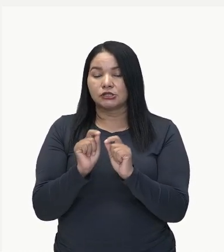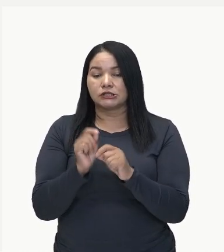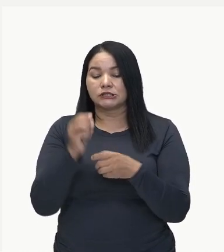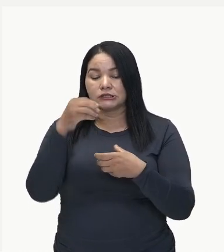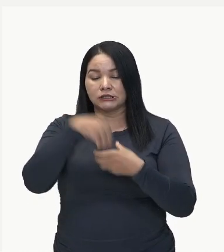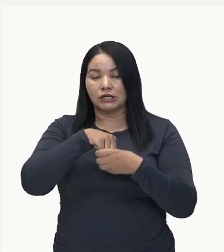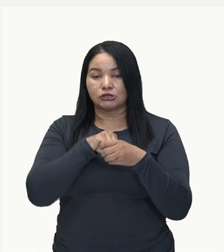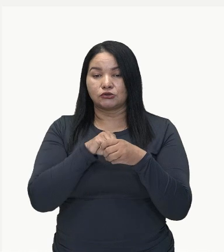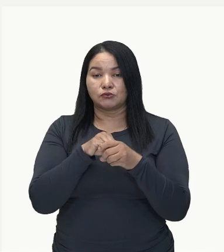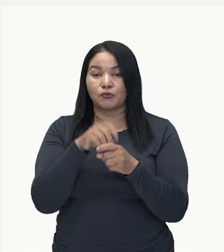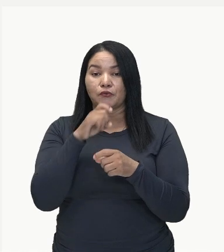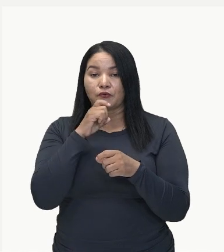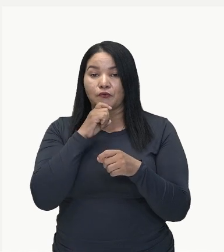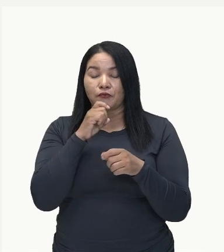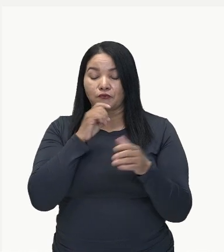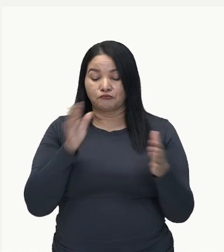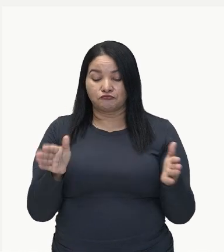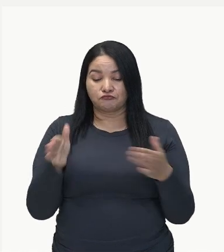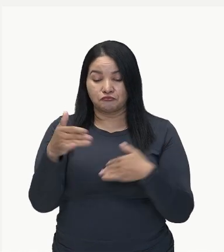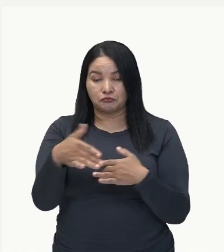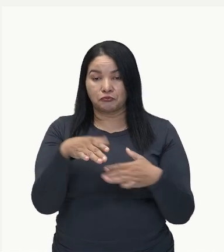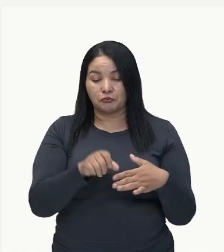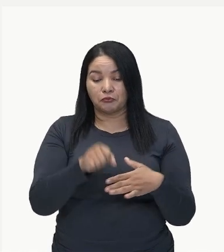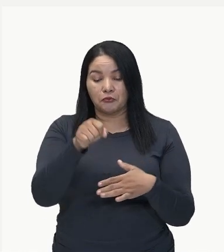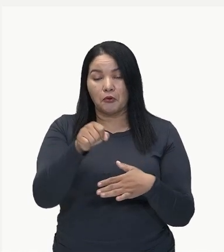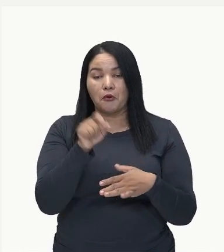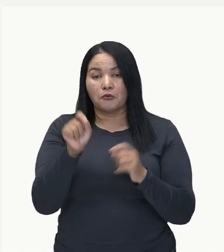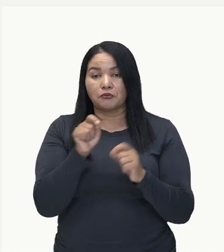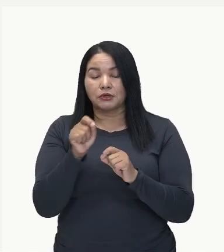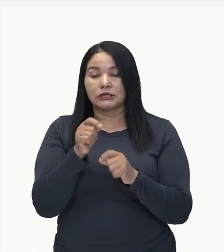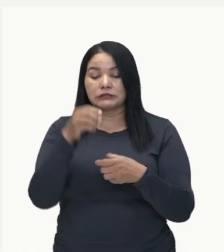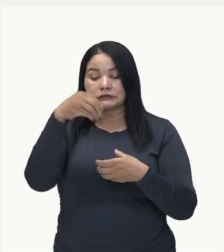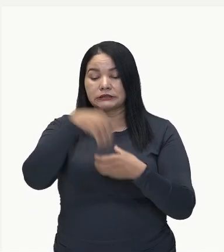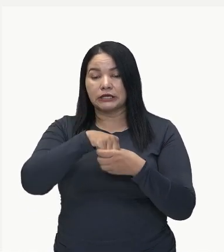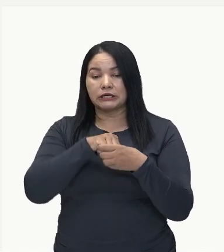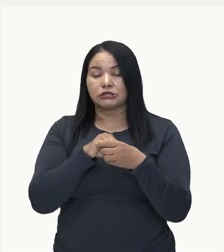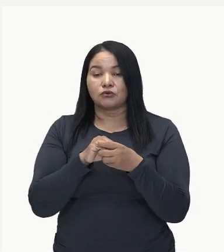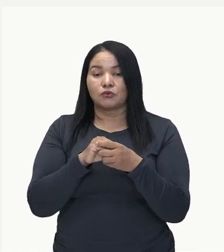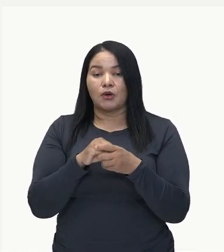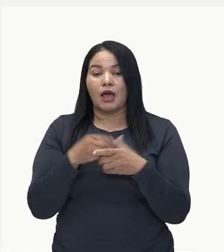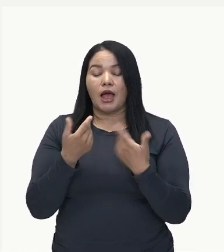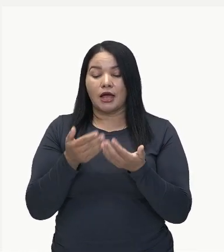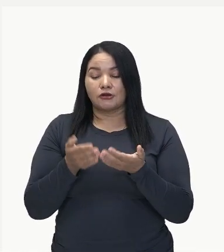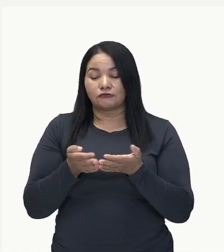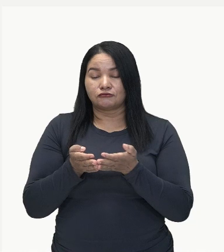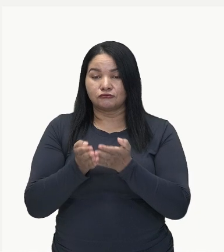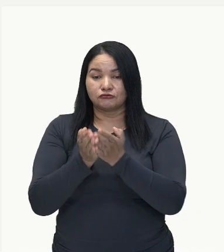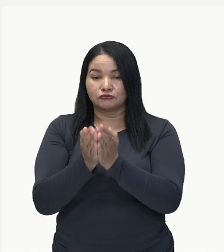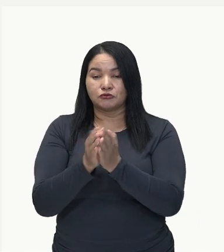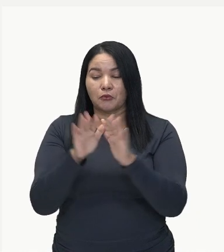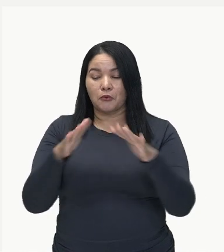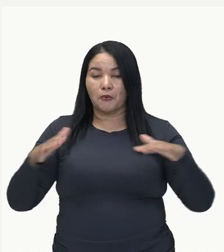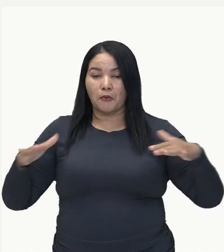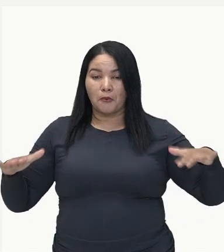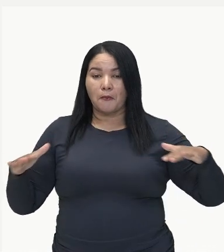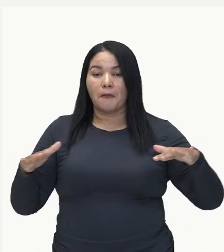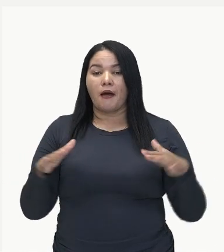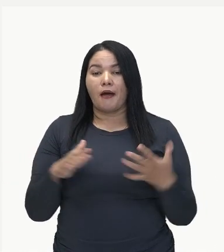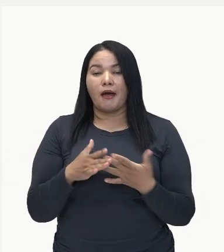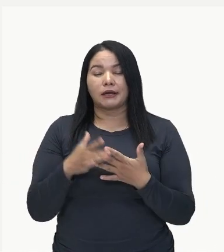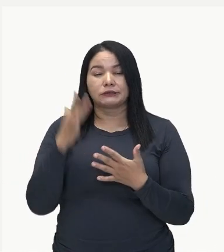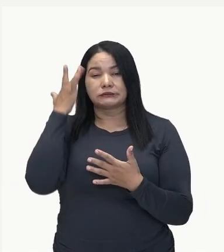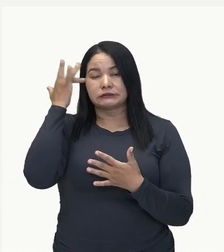frigoríficos. Eles são grandes frigoríficos, onde o navio vai para o alto mar e consegue ficar durante dias no alto mar.